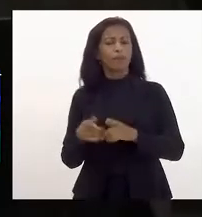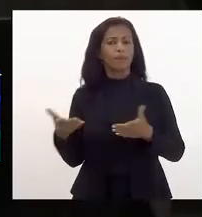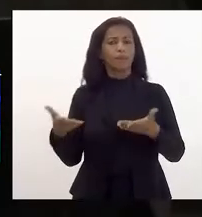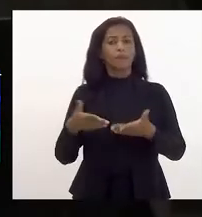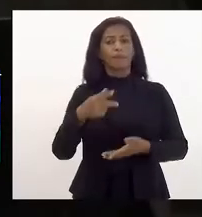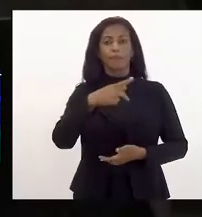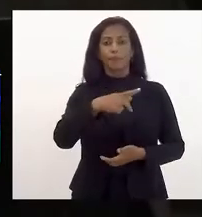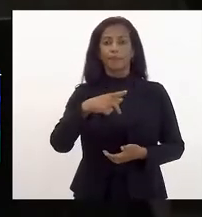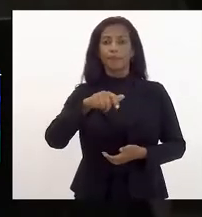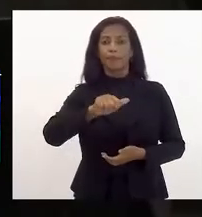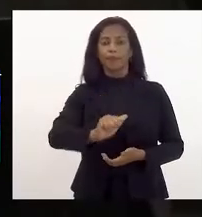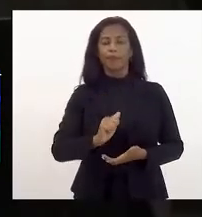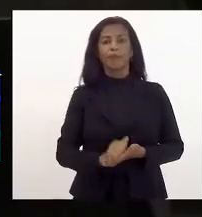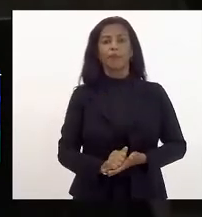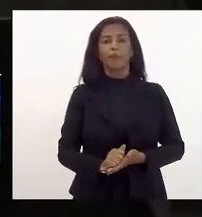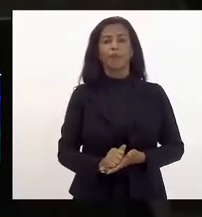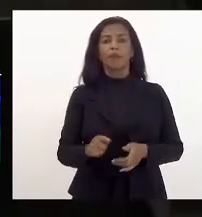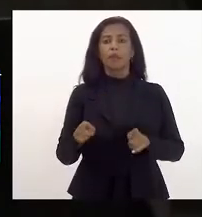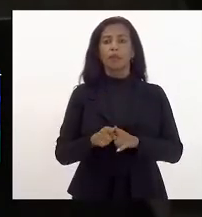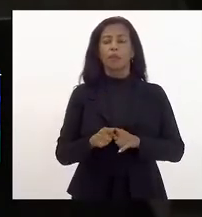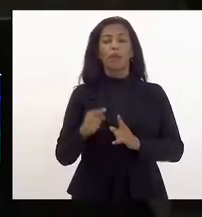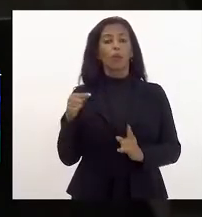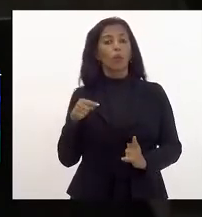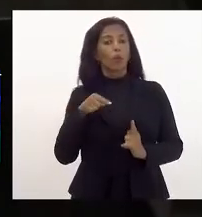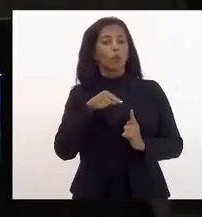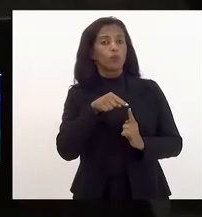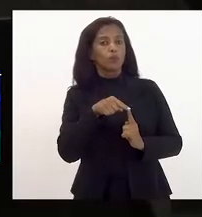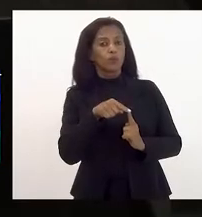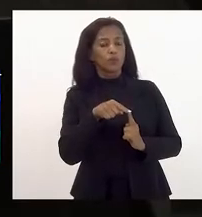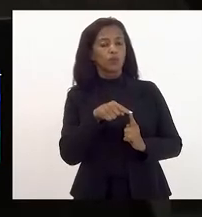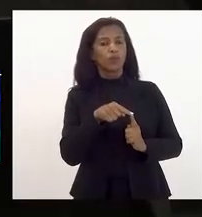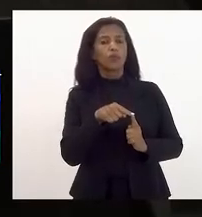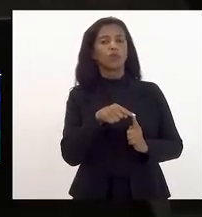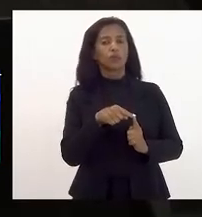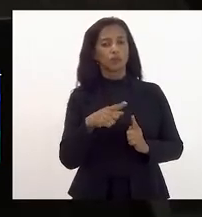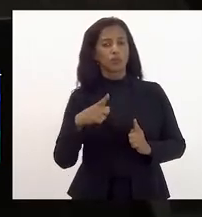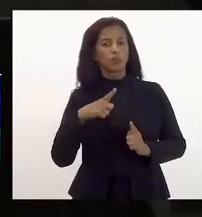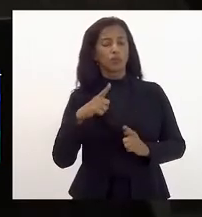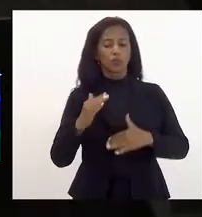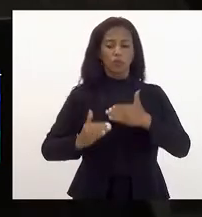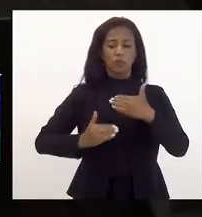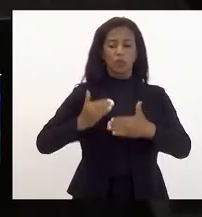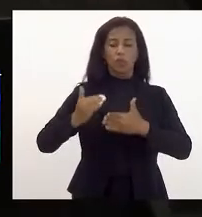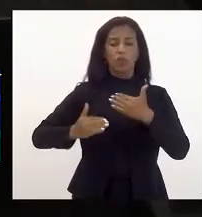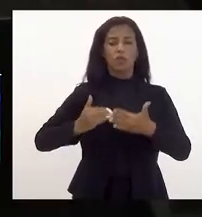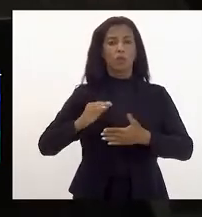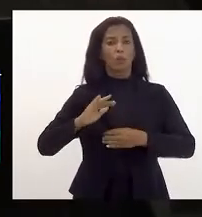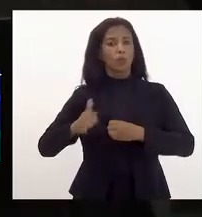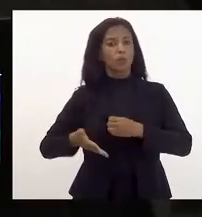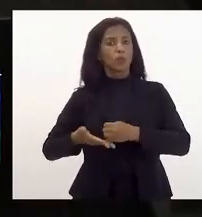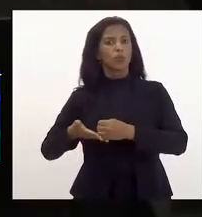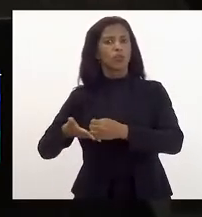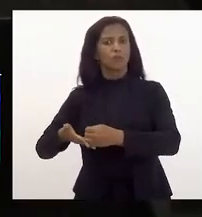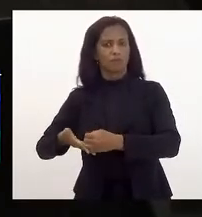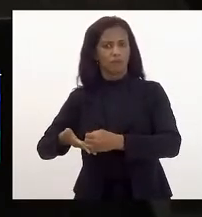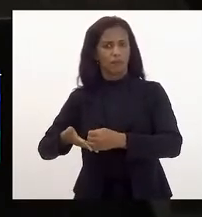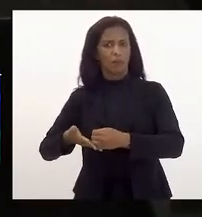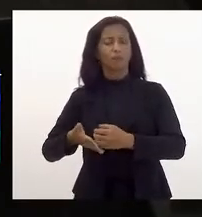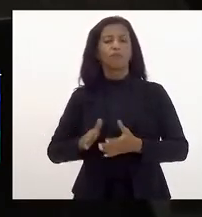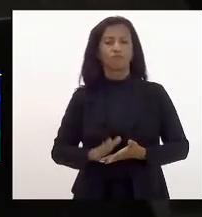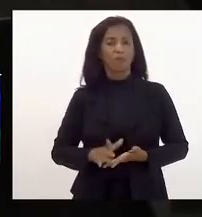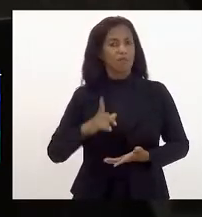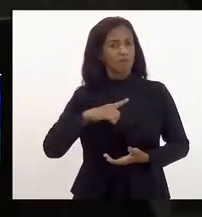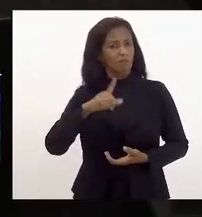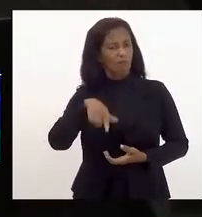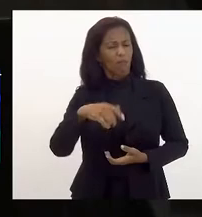desse PPA em consonância com os objetivos do desenvolvimento sustentável os ODS que eu acho